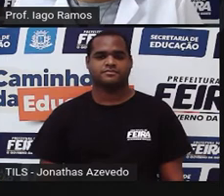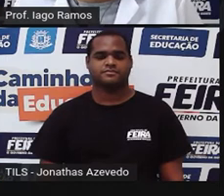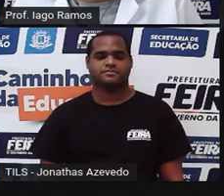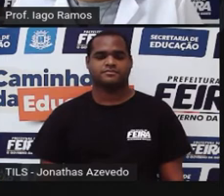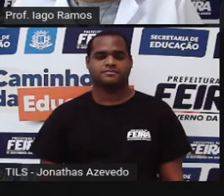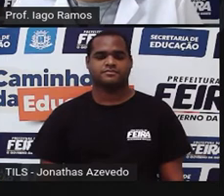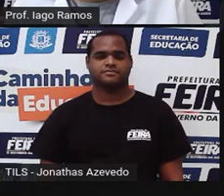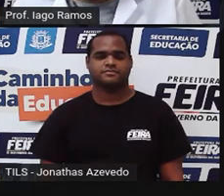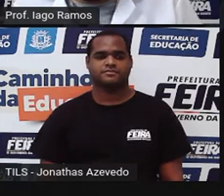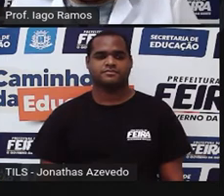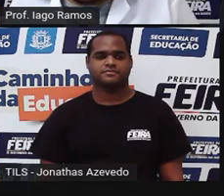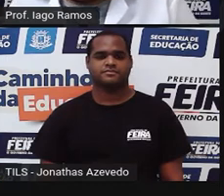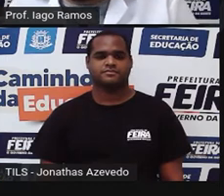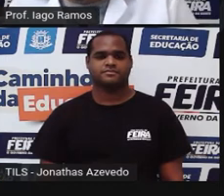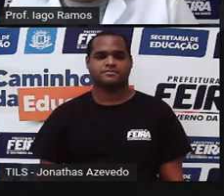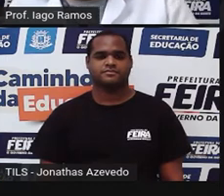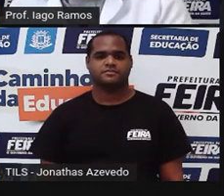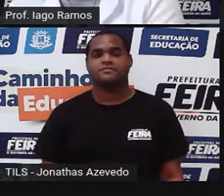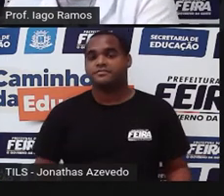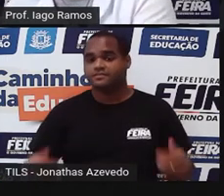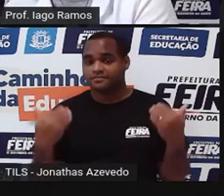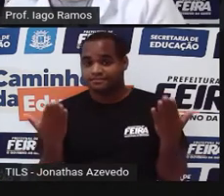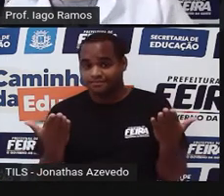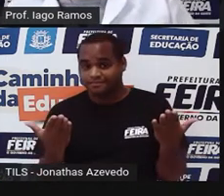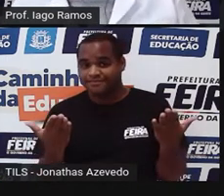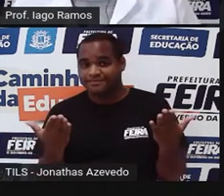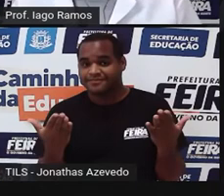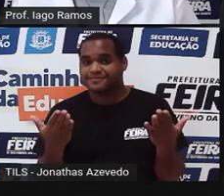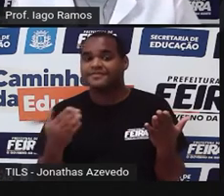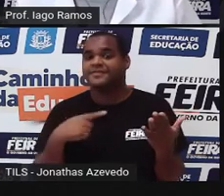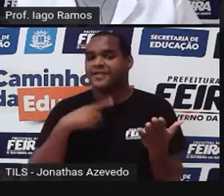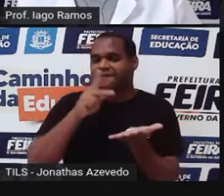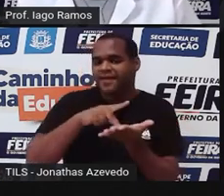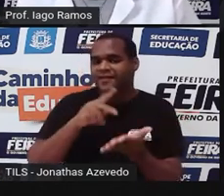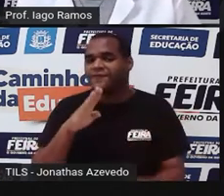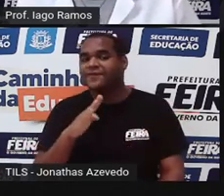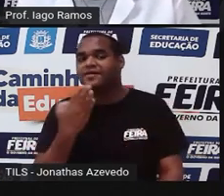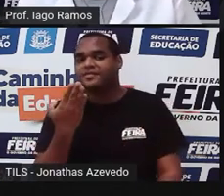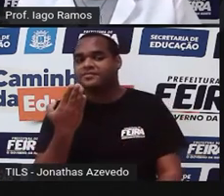E aí, verdadeiro?